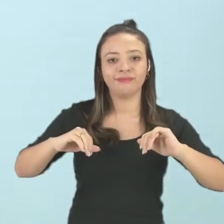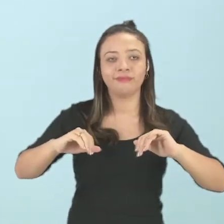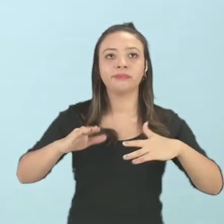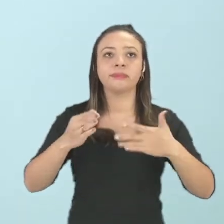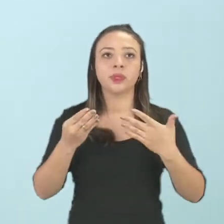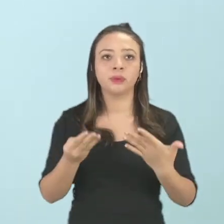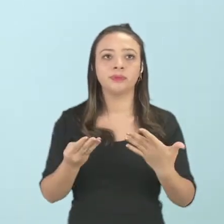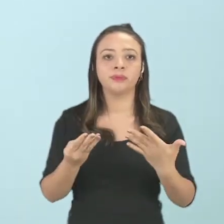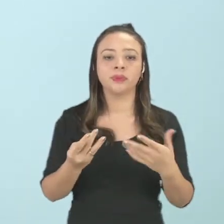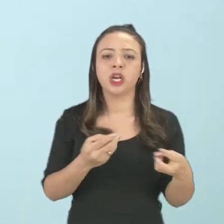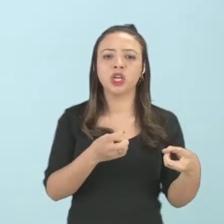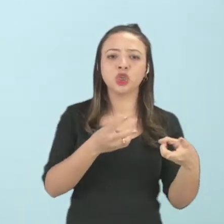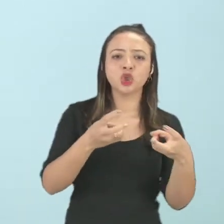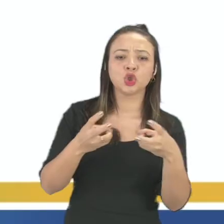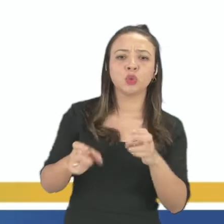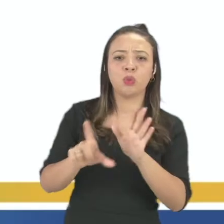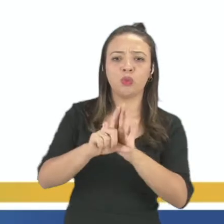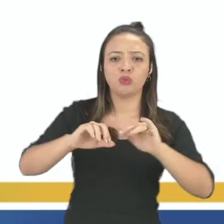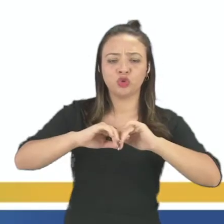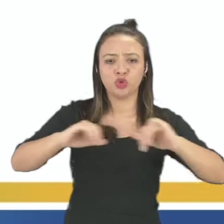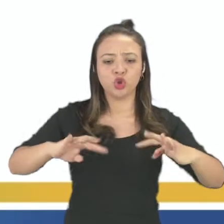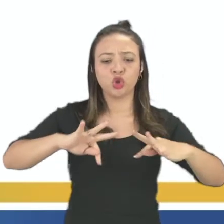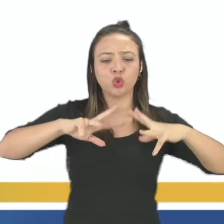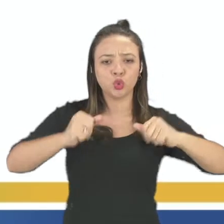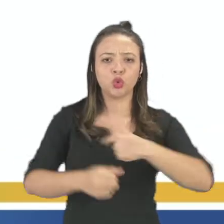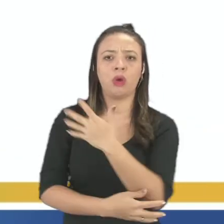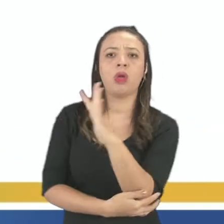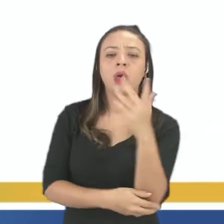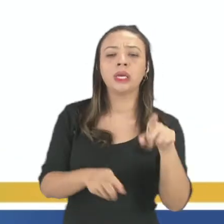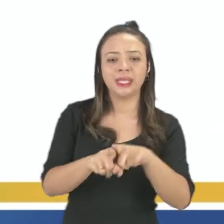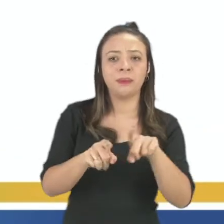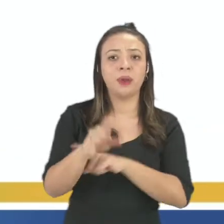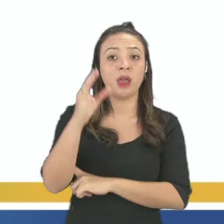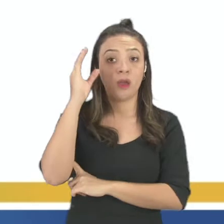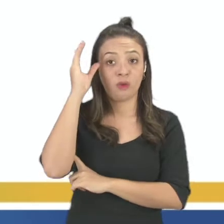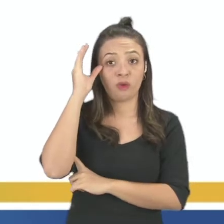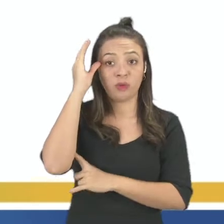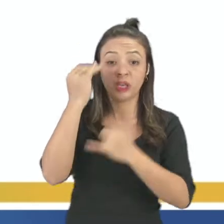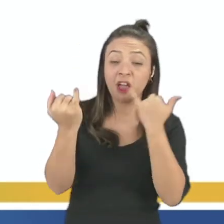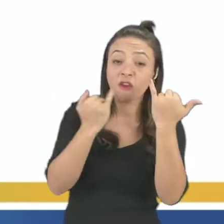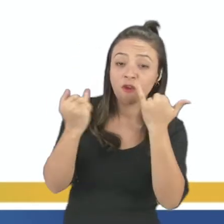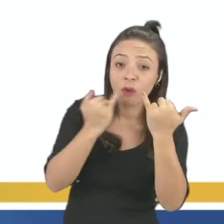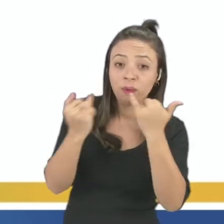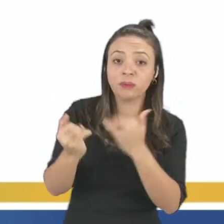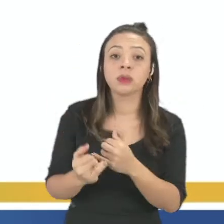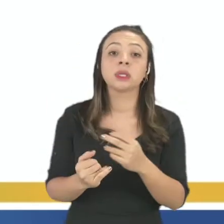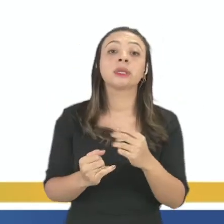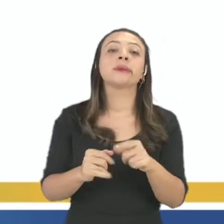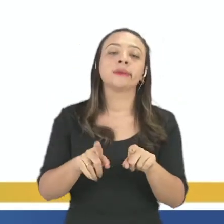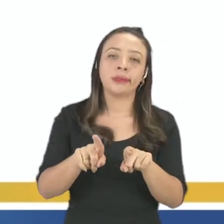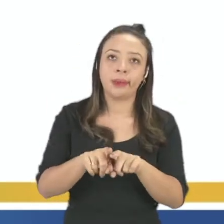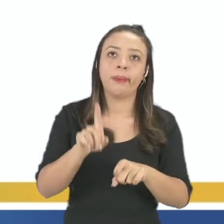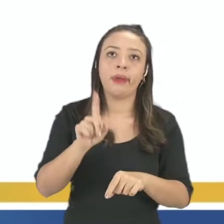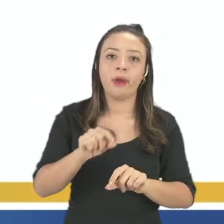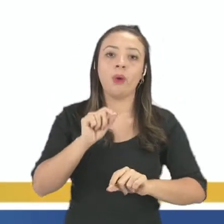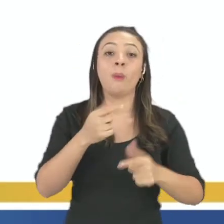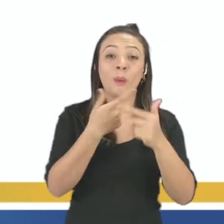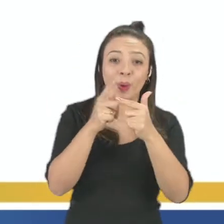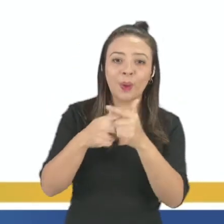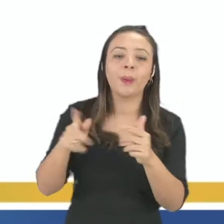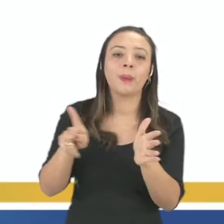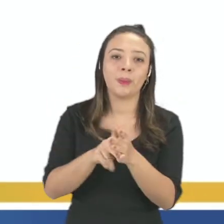A exploração ilegal dos recursos naturais e do conhecimento tradicional gera grandes prejuízos para um país,